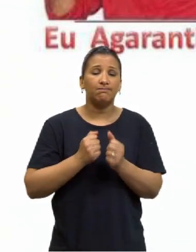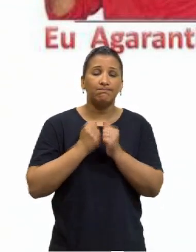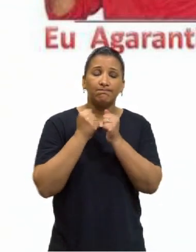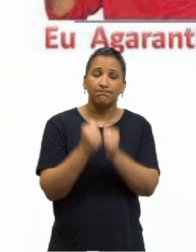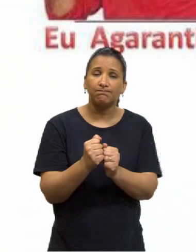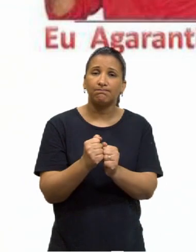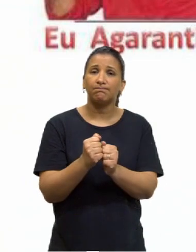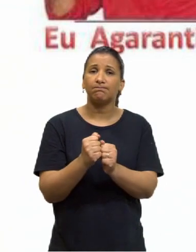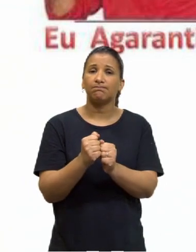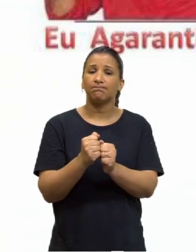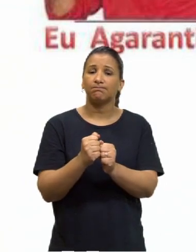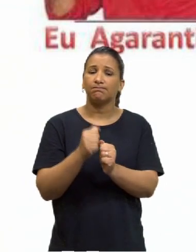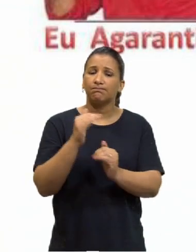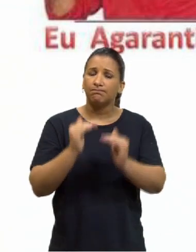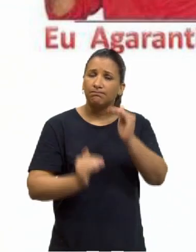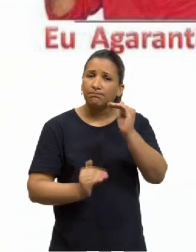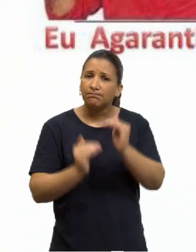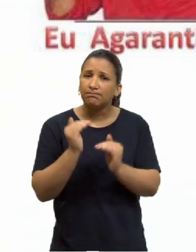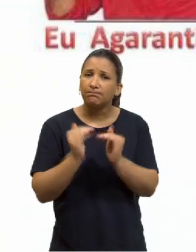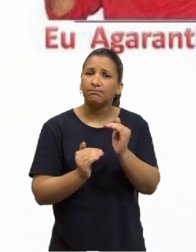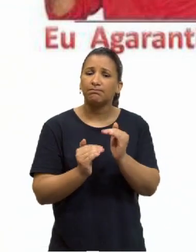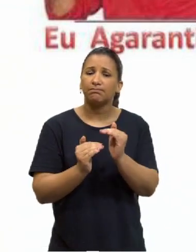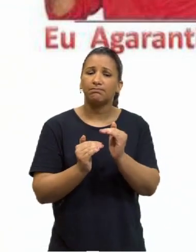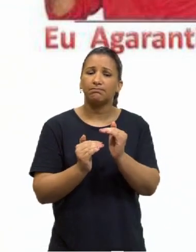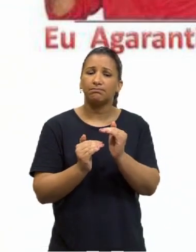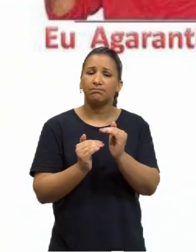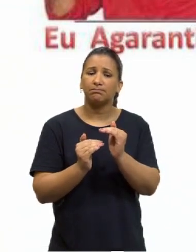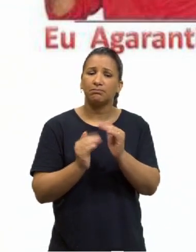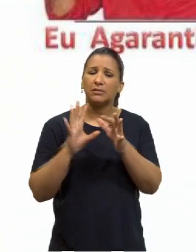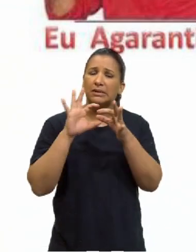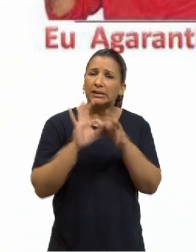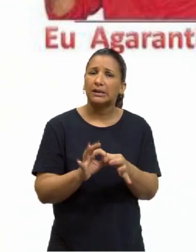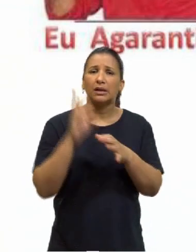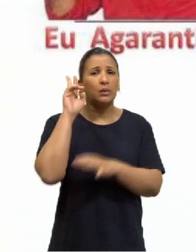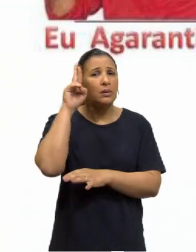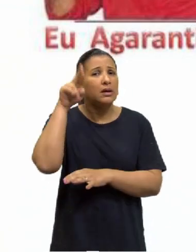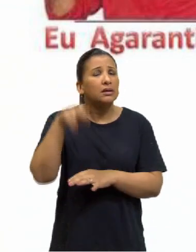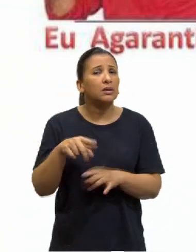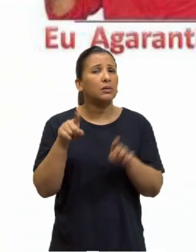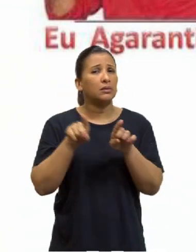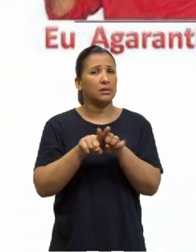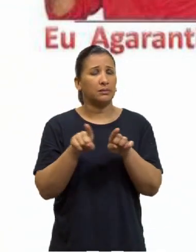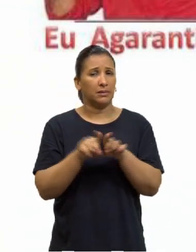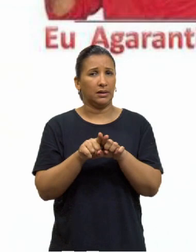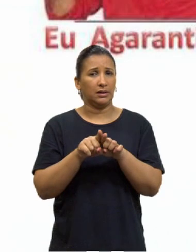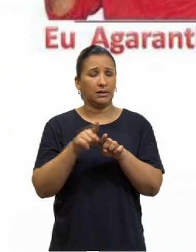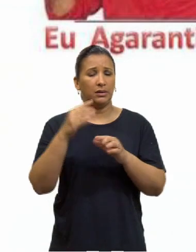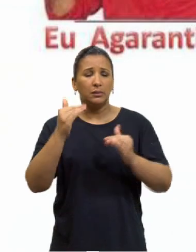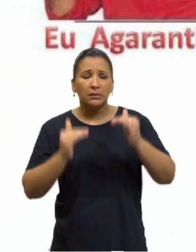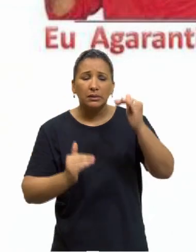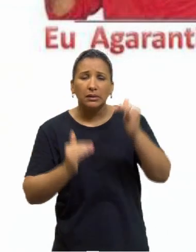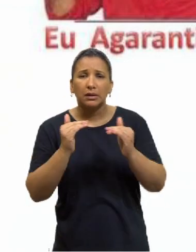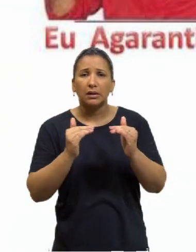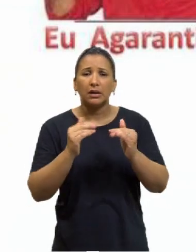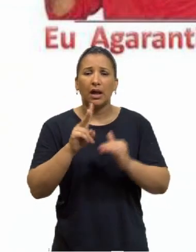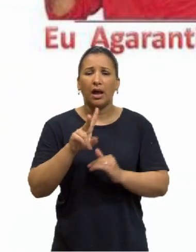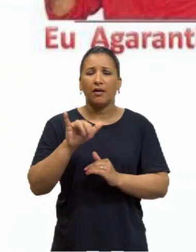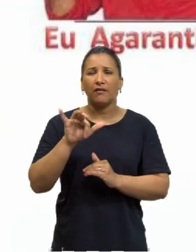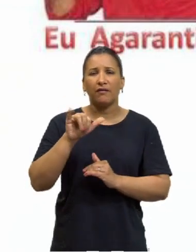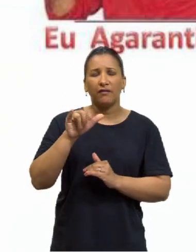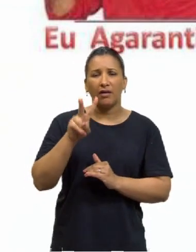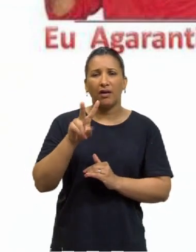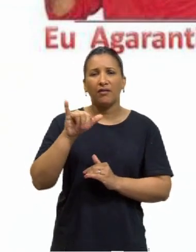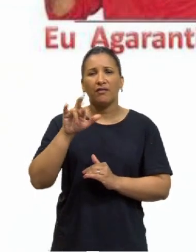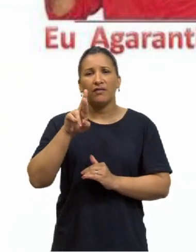num meio termo determinado pela razão. Trata-se de um estado intermediário. Então, virtude é uma qualidade